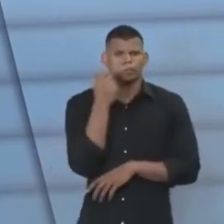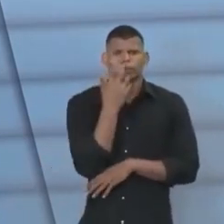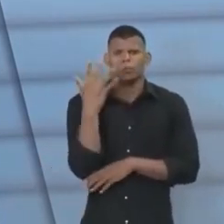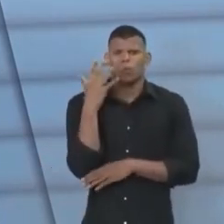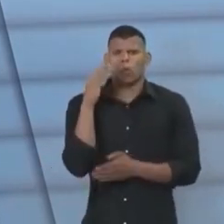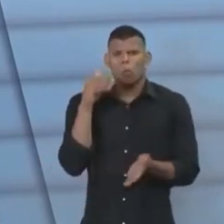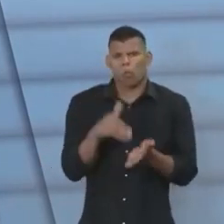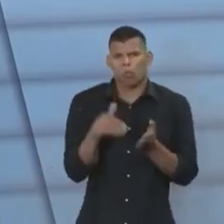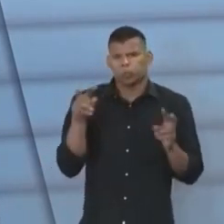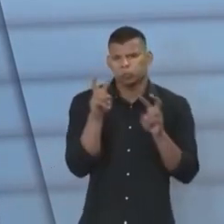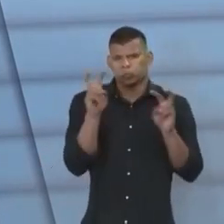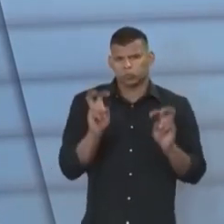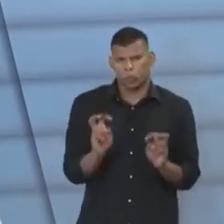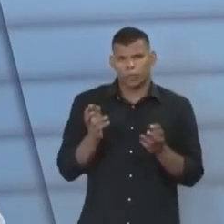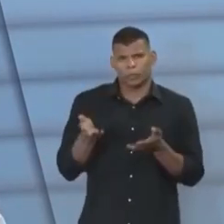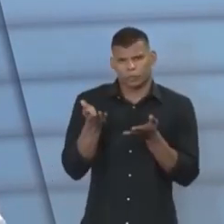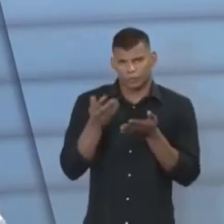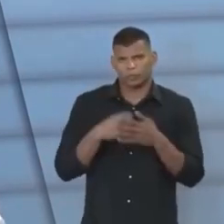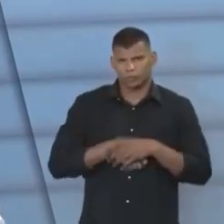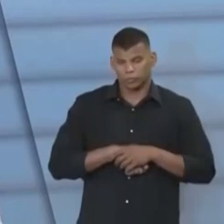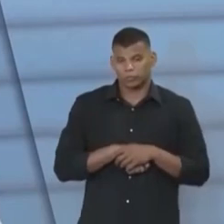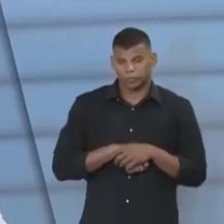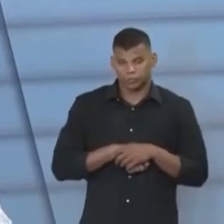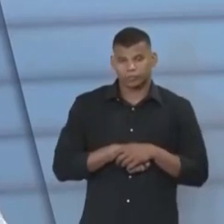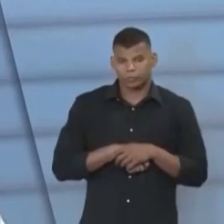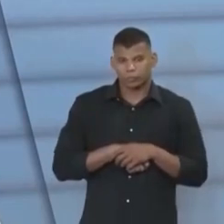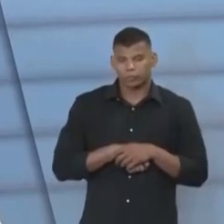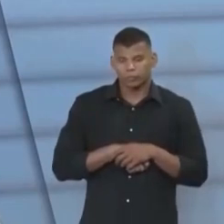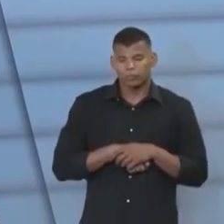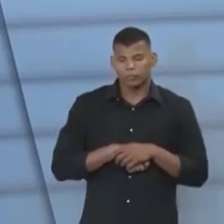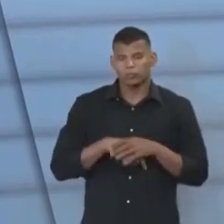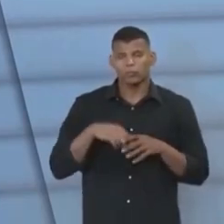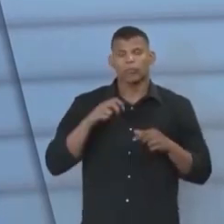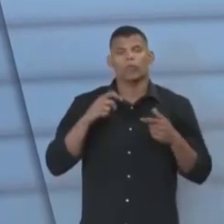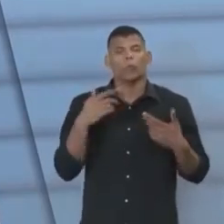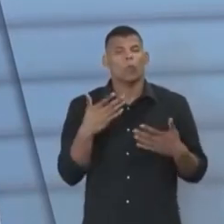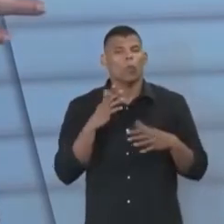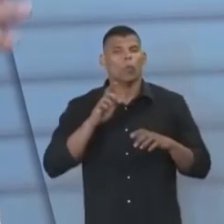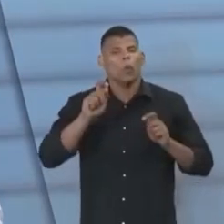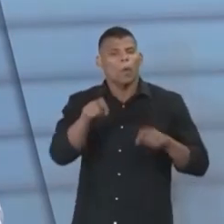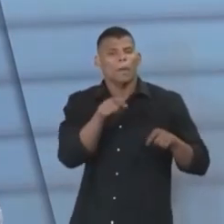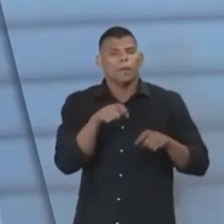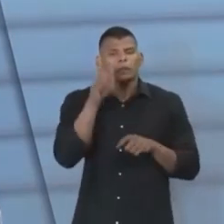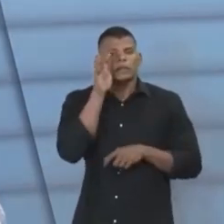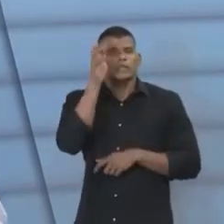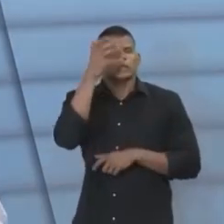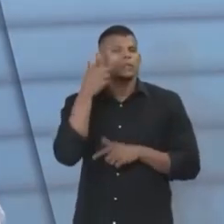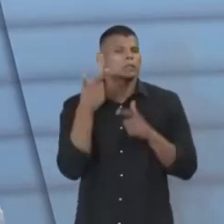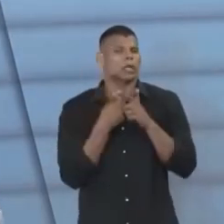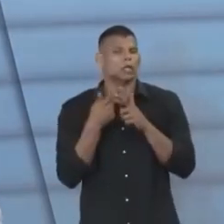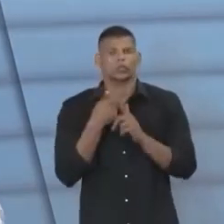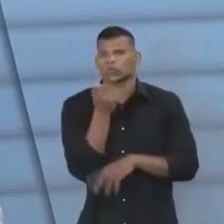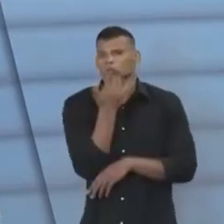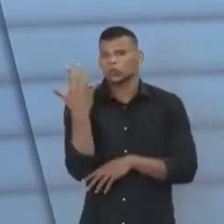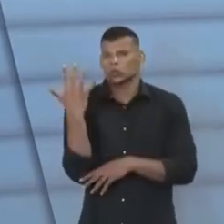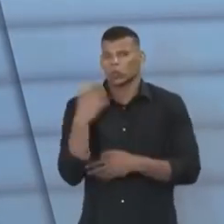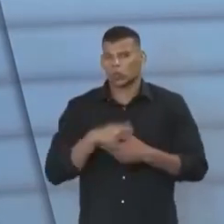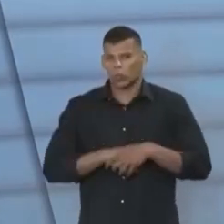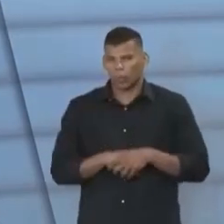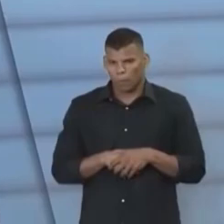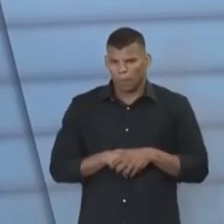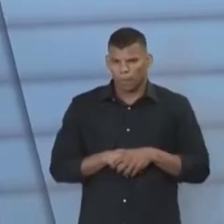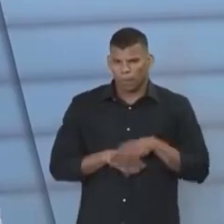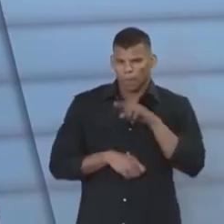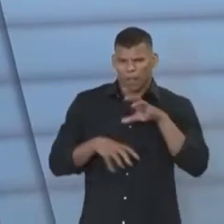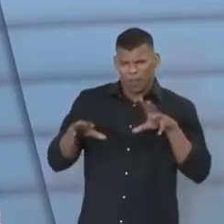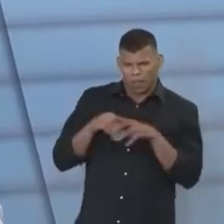é sobre os três poderes. Qual deles tem mais capacidade de resolver os problemas ambientais? Então, o aluno se Está aqui no seu